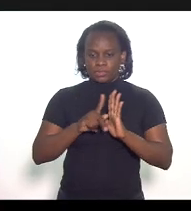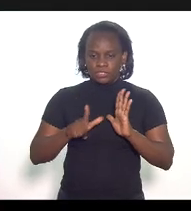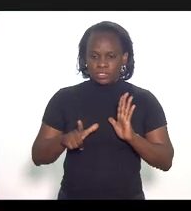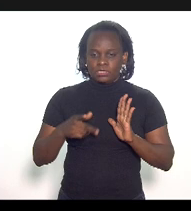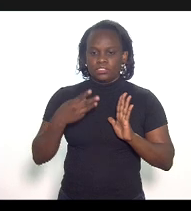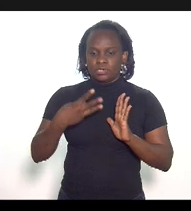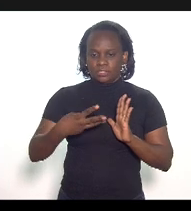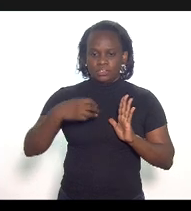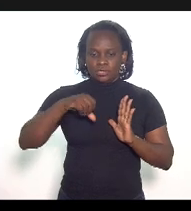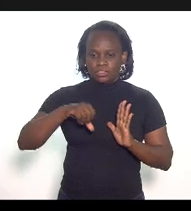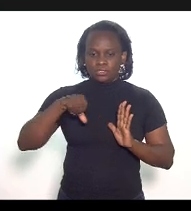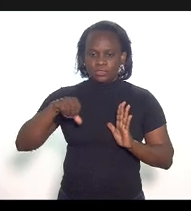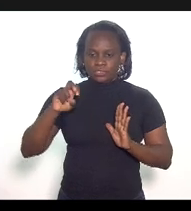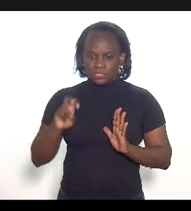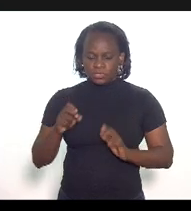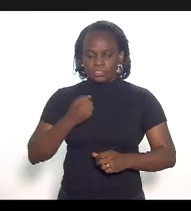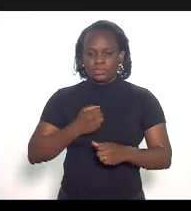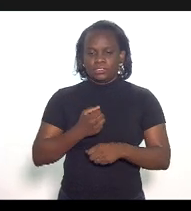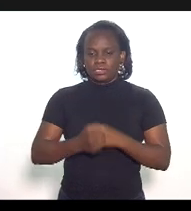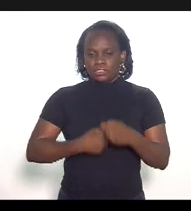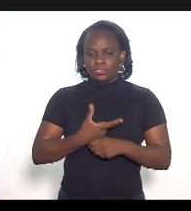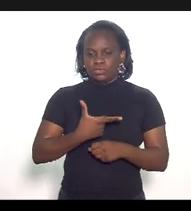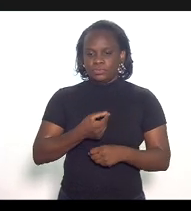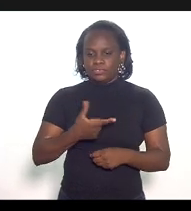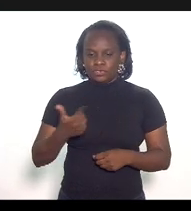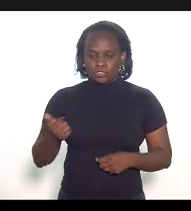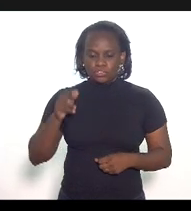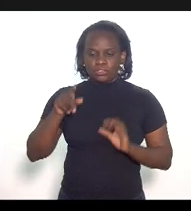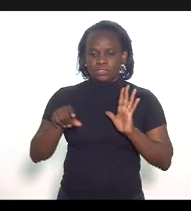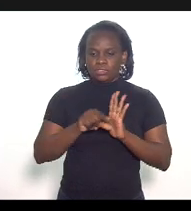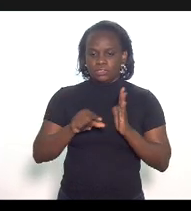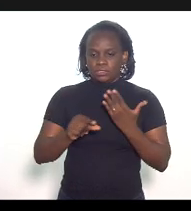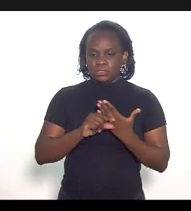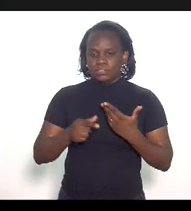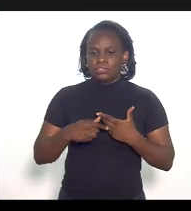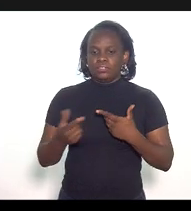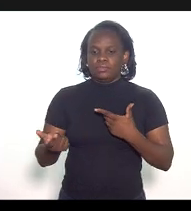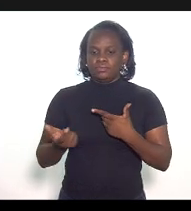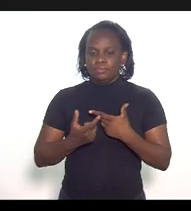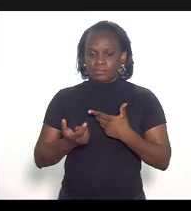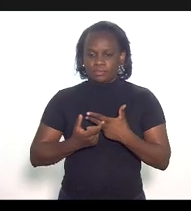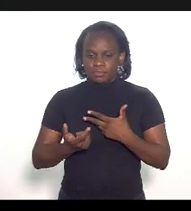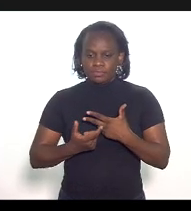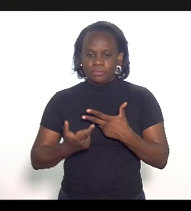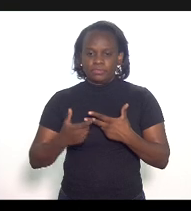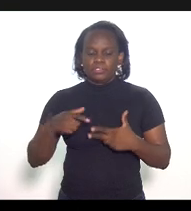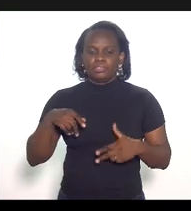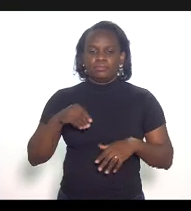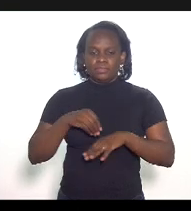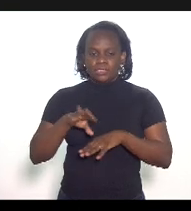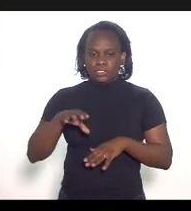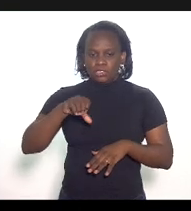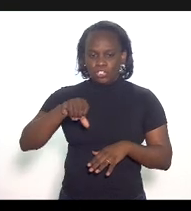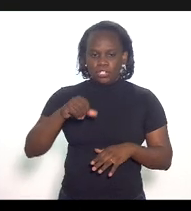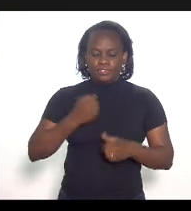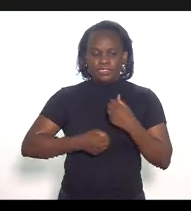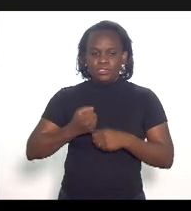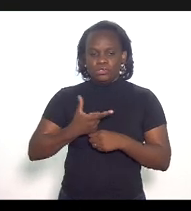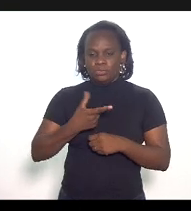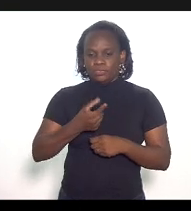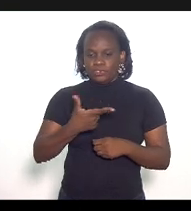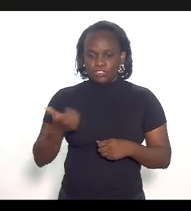lei 39.95 de 21, de autoria do Poder Executivo, mensagem 9 de 21, que